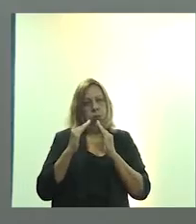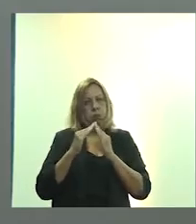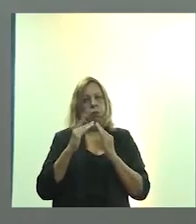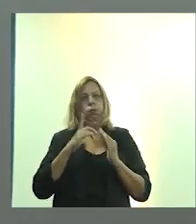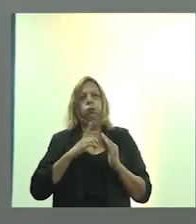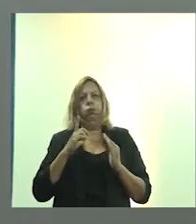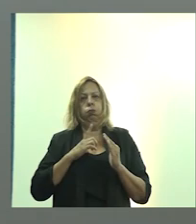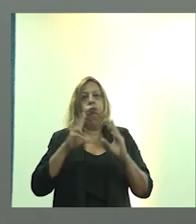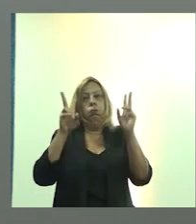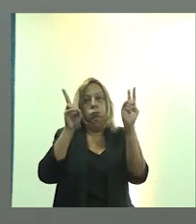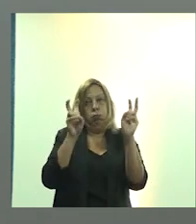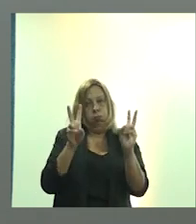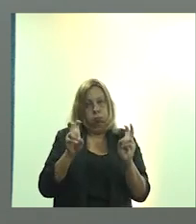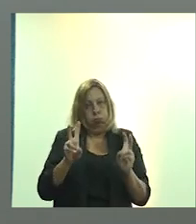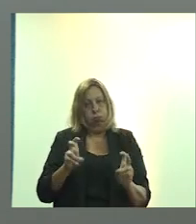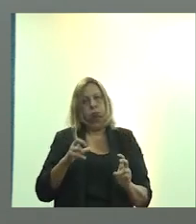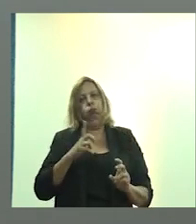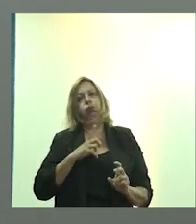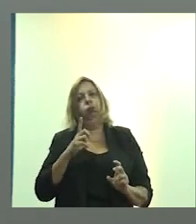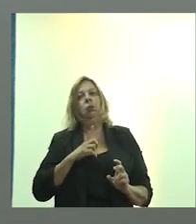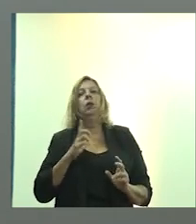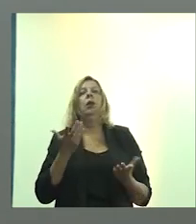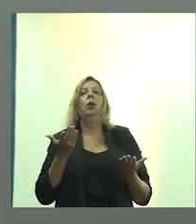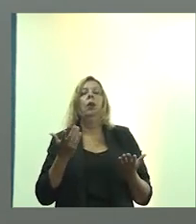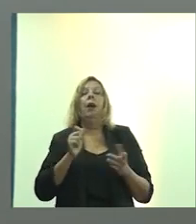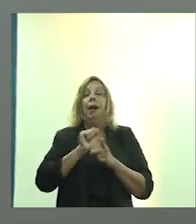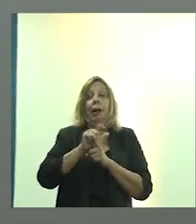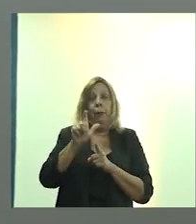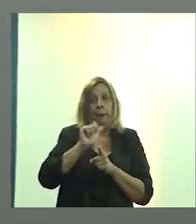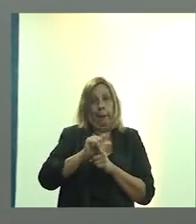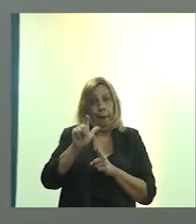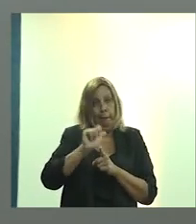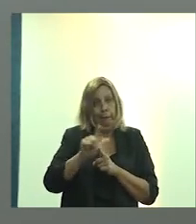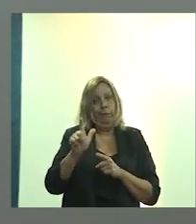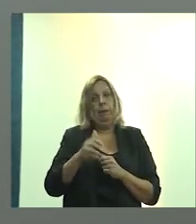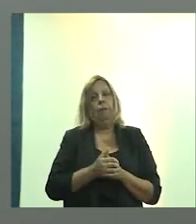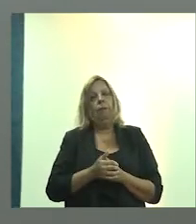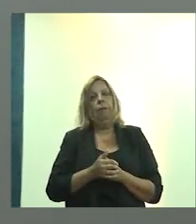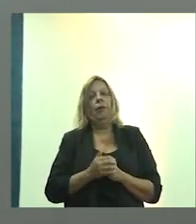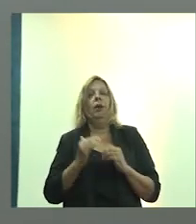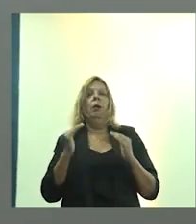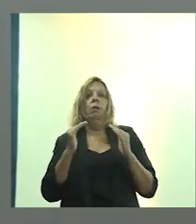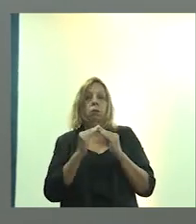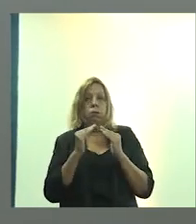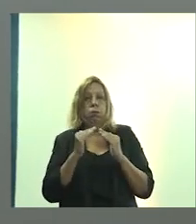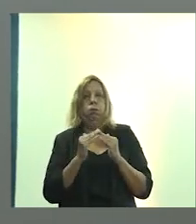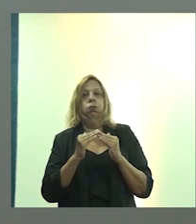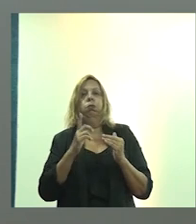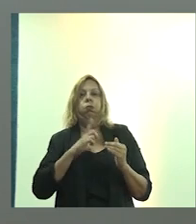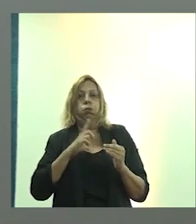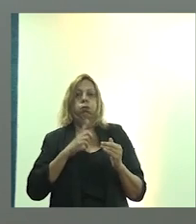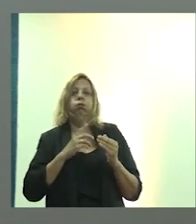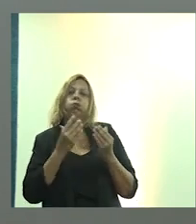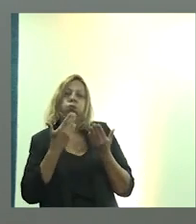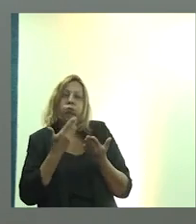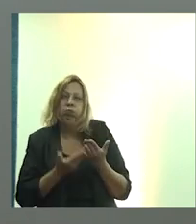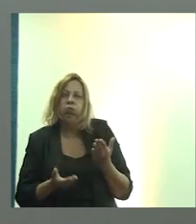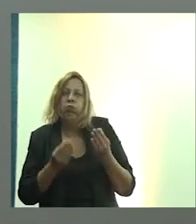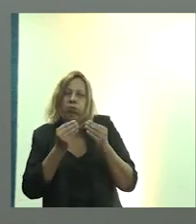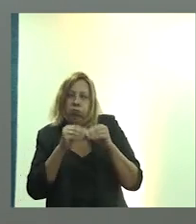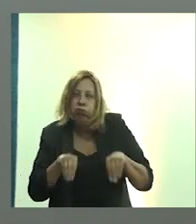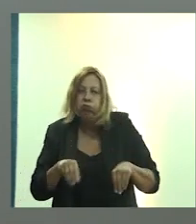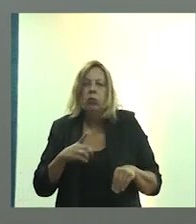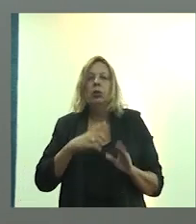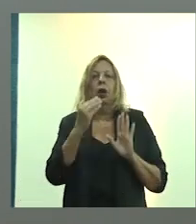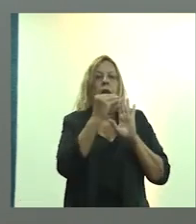os temas são o ônus excessivo com aluguel, a coabitação e a habitação precária. Então, aqui são